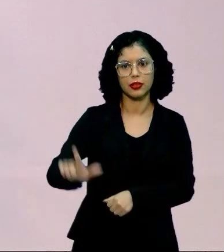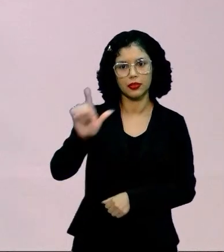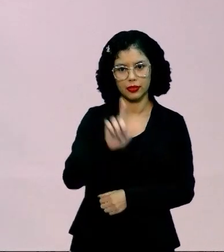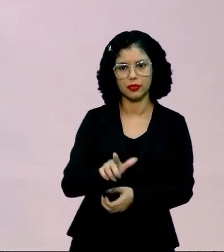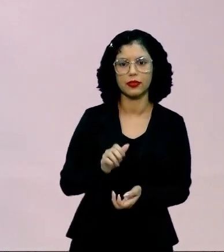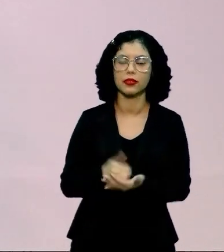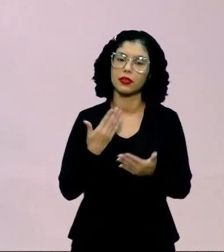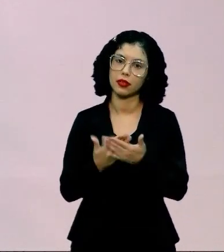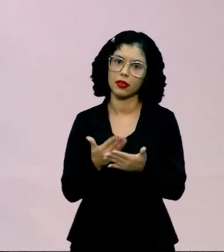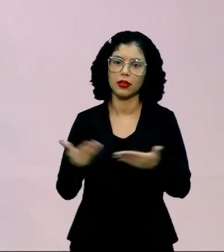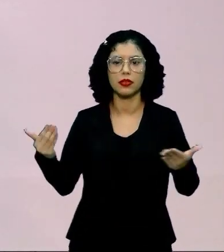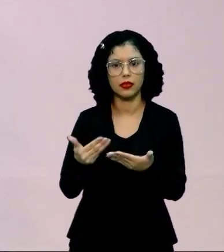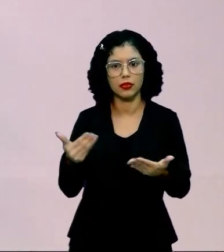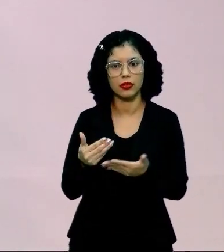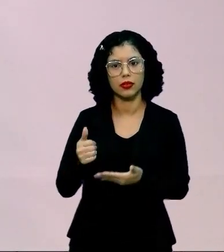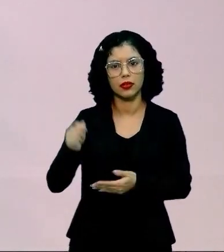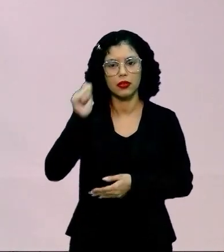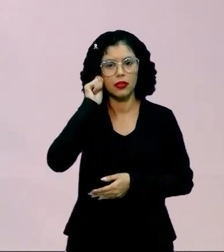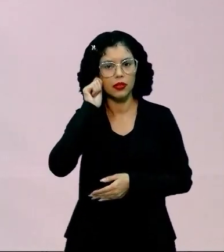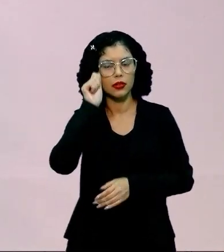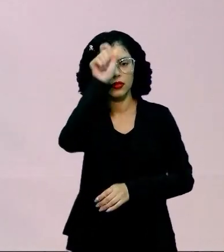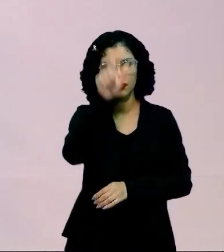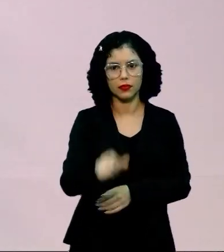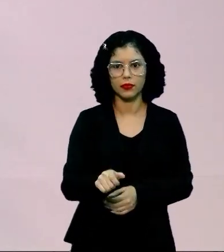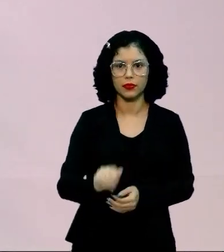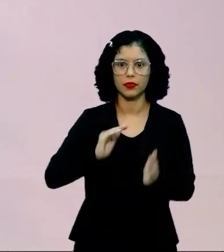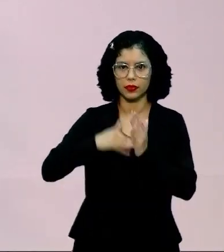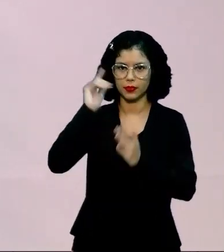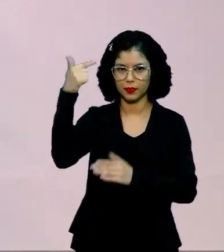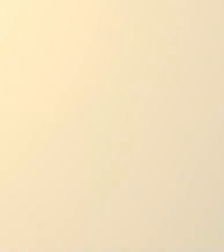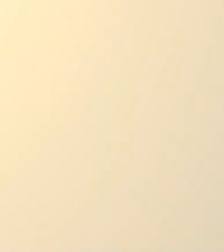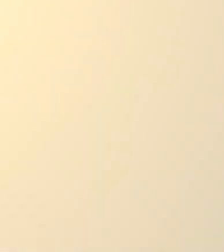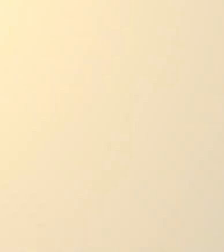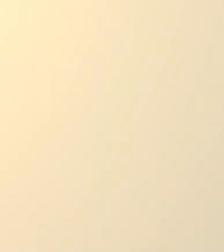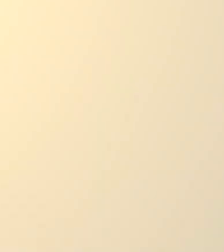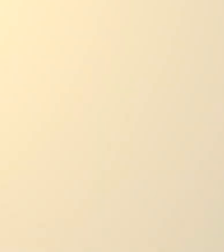da aula de hoje sobre os autores do pré-modernismo. Até a próxima!